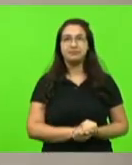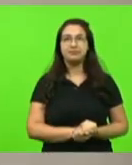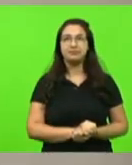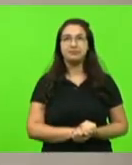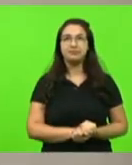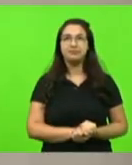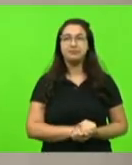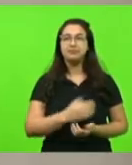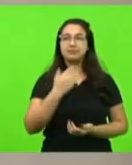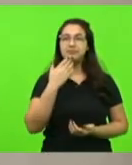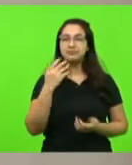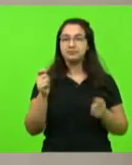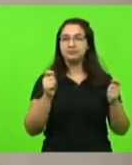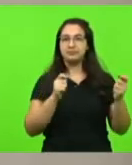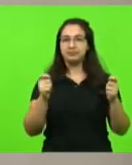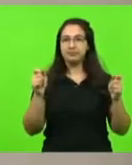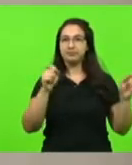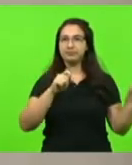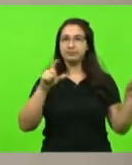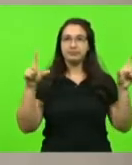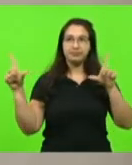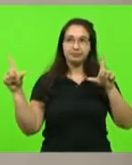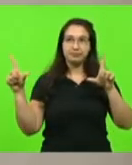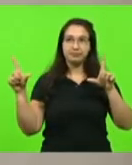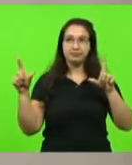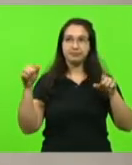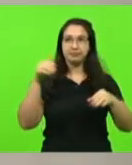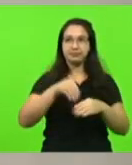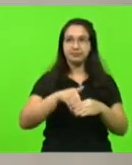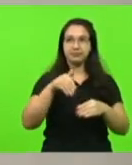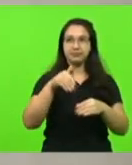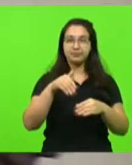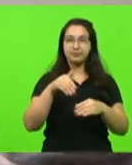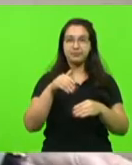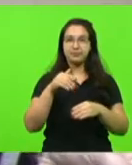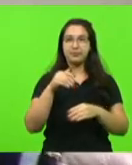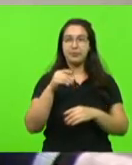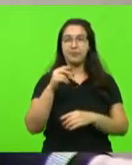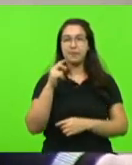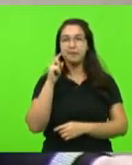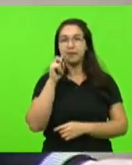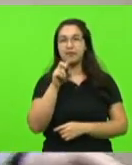Peço a assessoria que abra o painel para que possamos fazer a verificação de quórum.